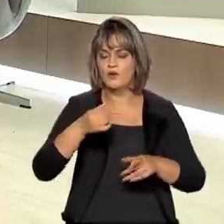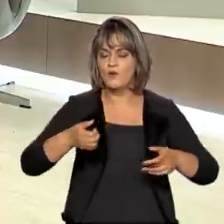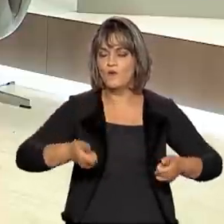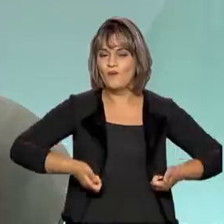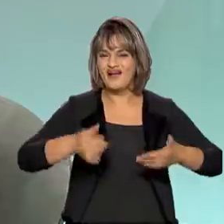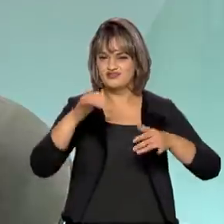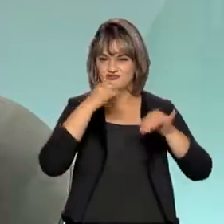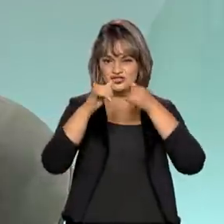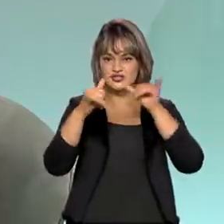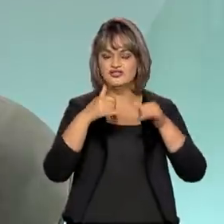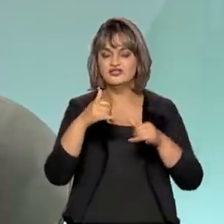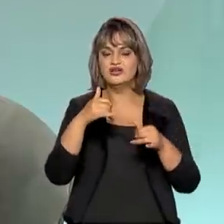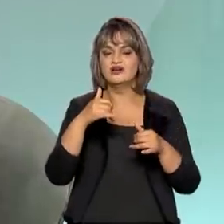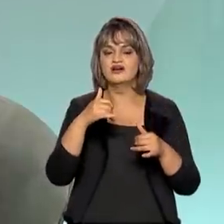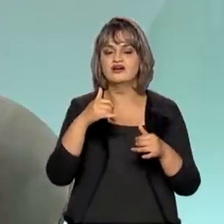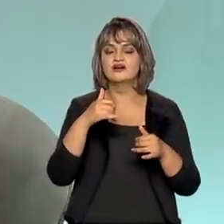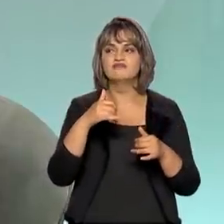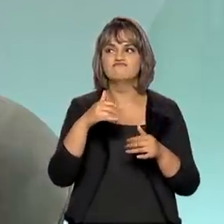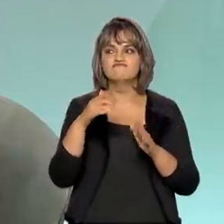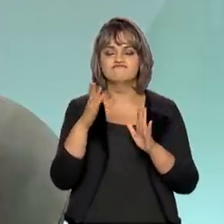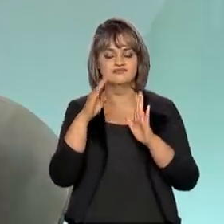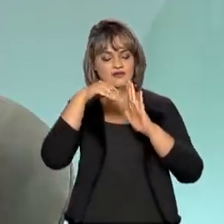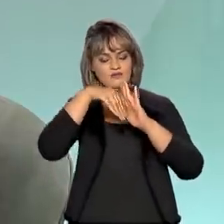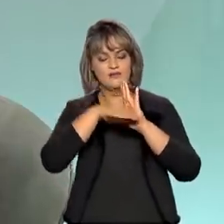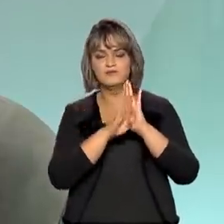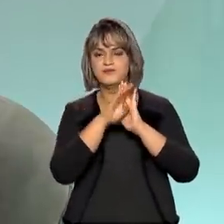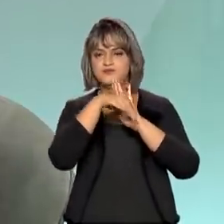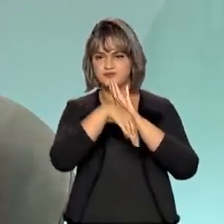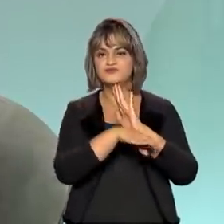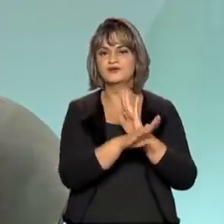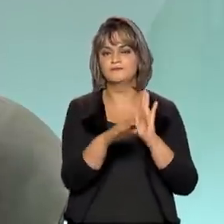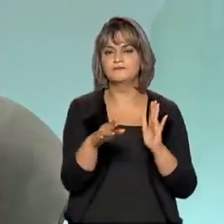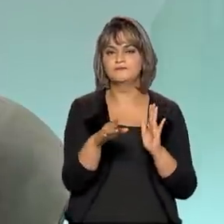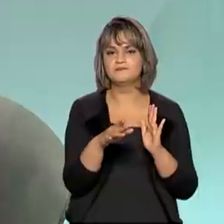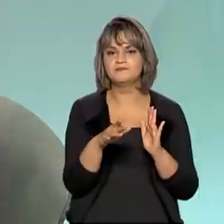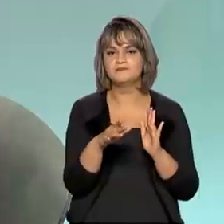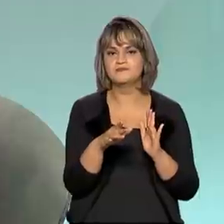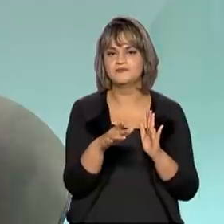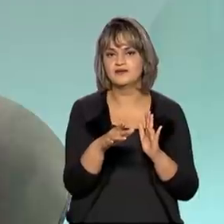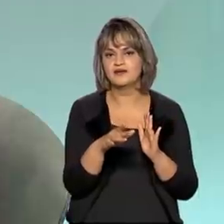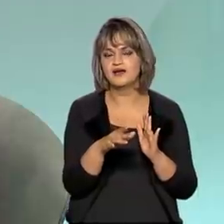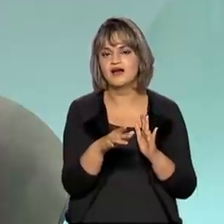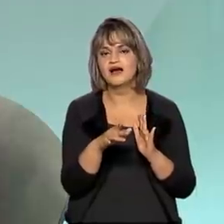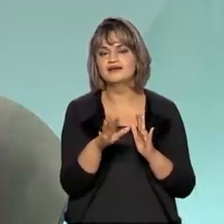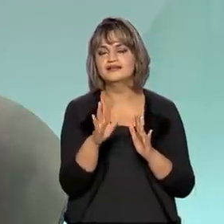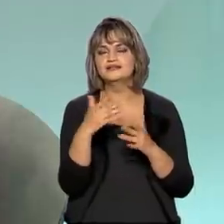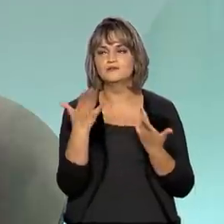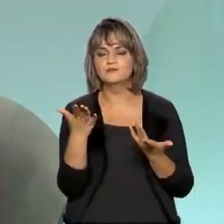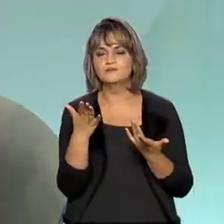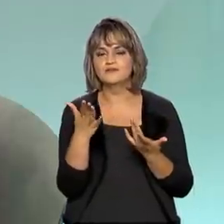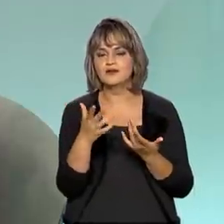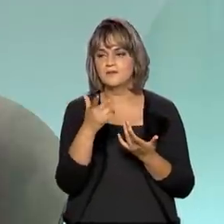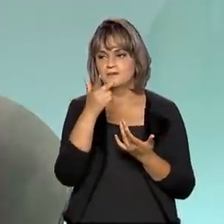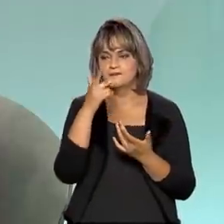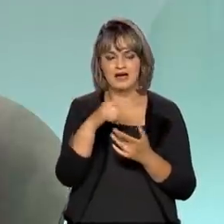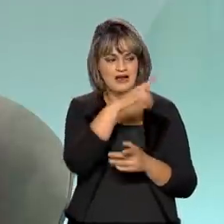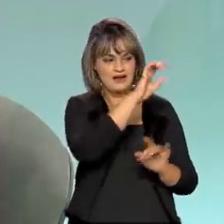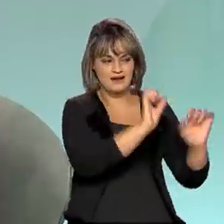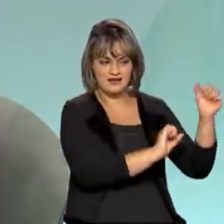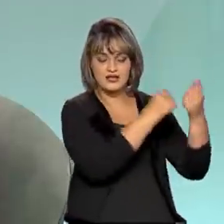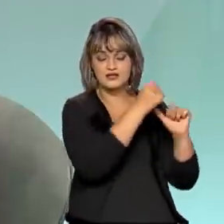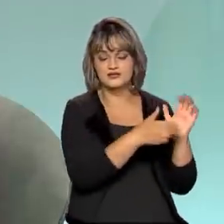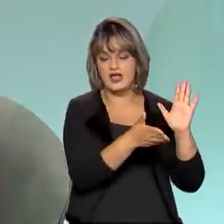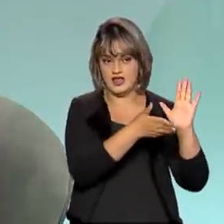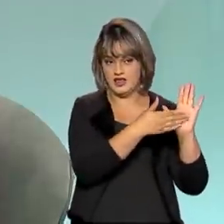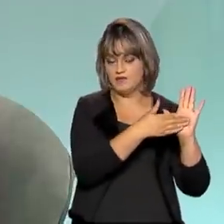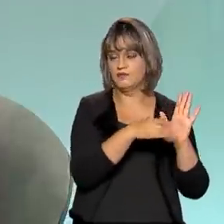maiores. A gente entende que existe uma curva de aprendizagem. Então, os consumidores industriais fazem uma oferta e